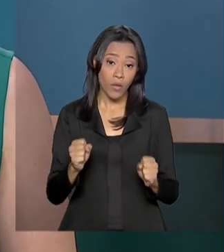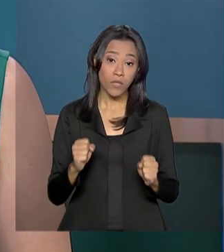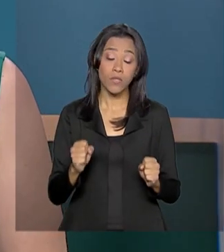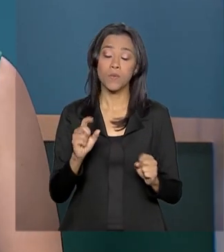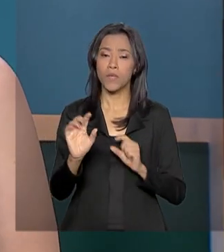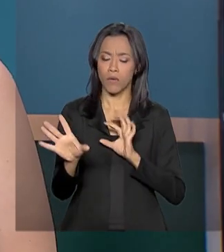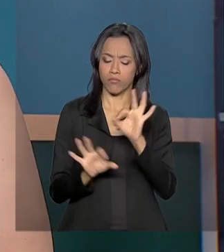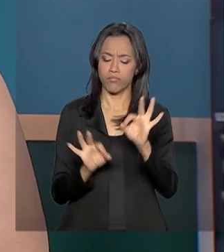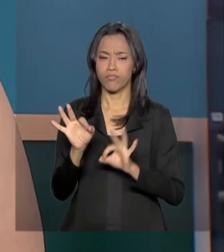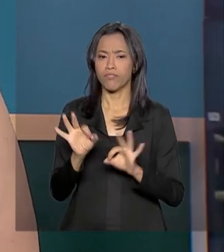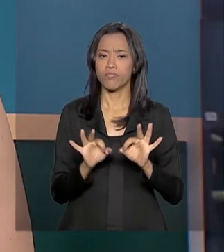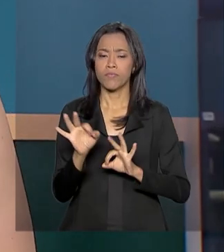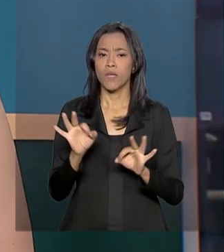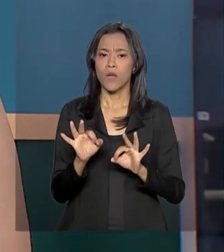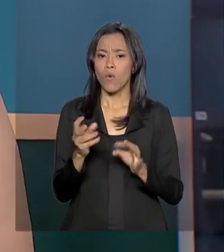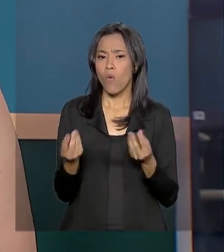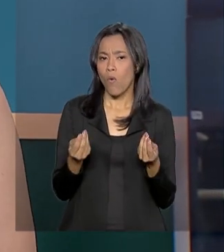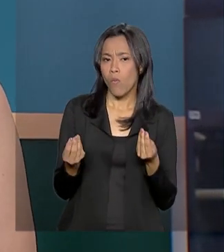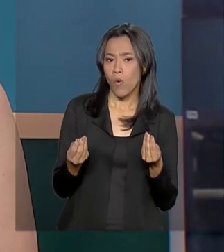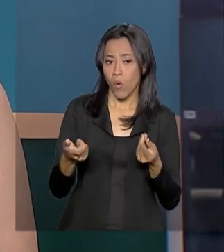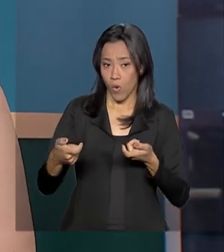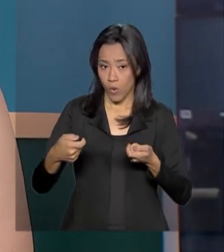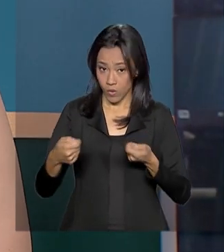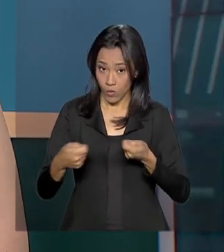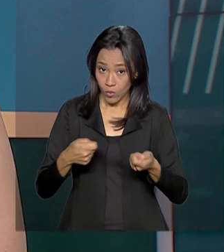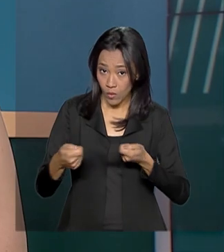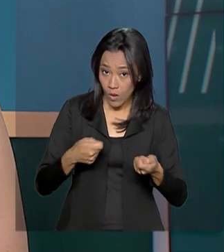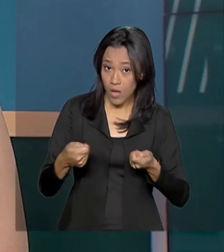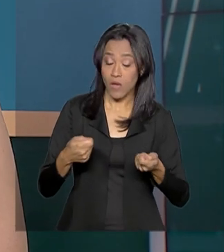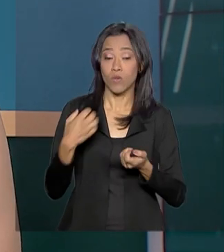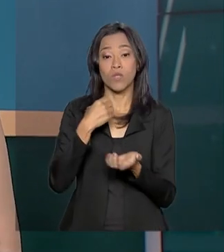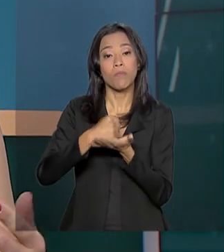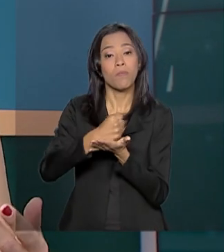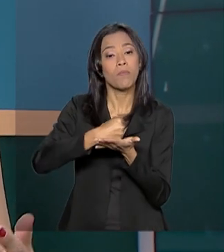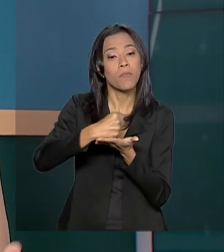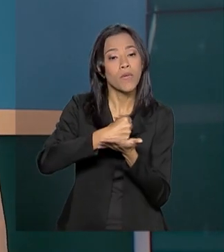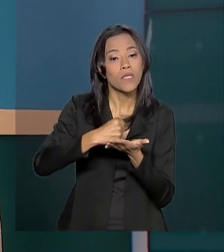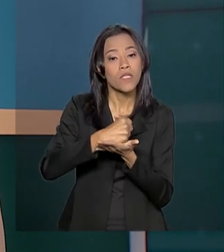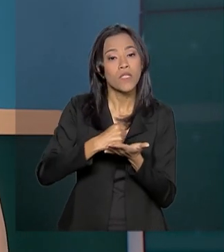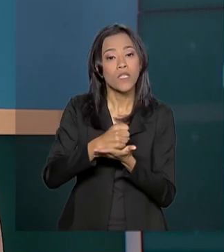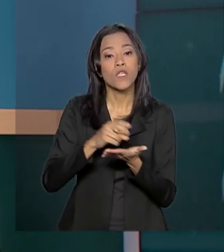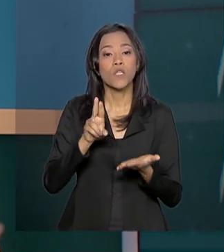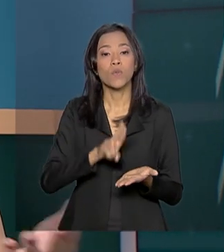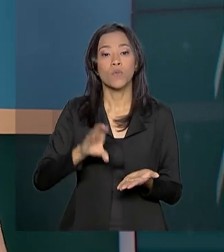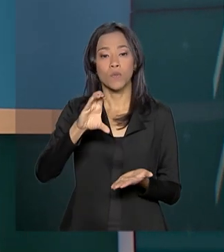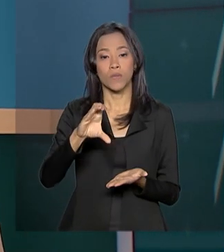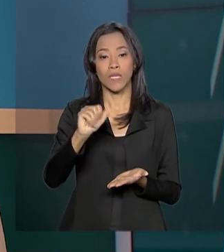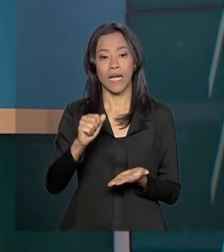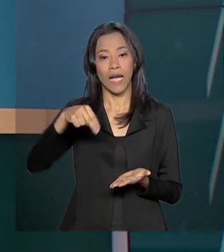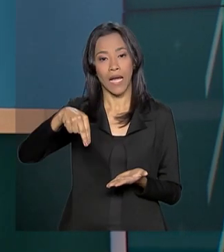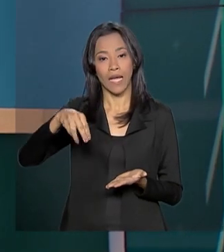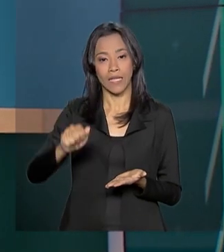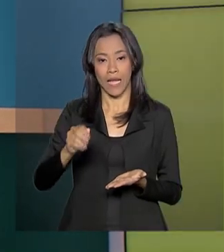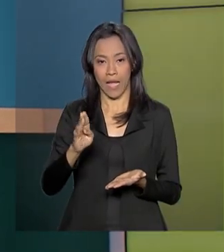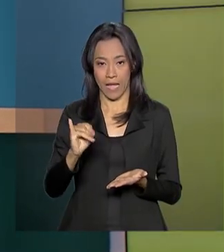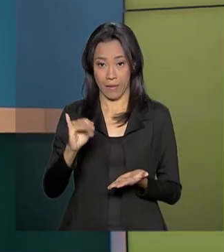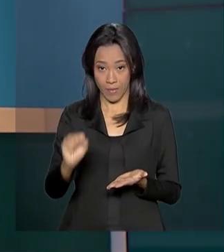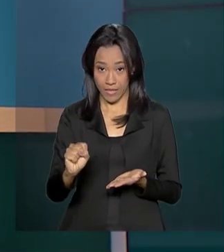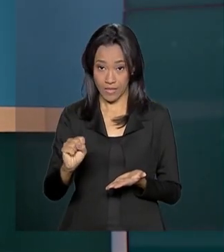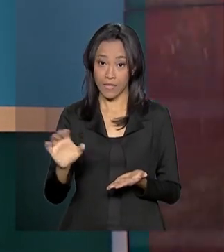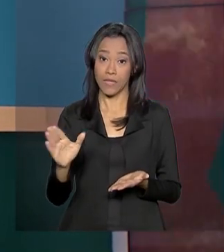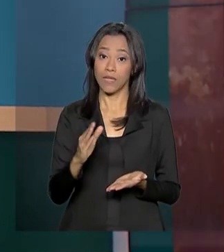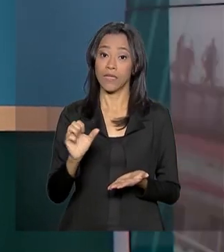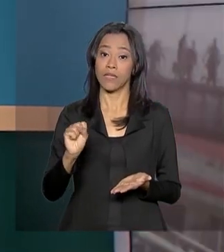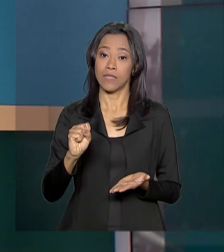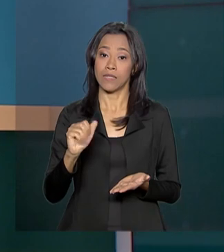futura regulação sobre o cultivo controlado e registro de medicamentos produzidos à base de cannabis sativa, a planta que dá origem à maconha.